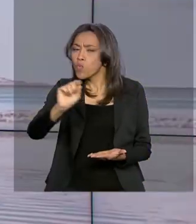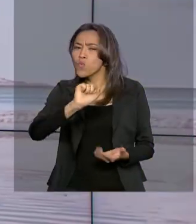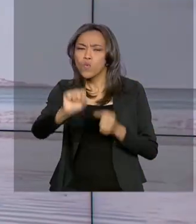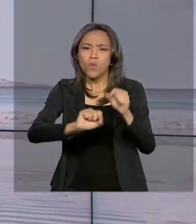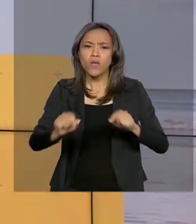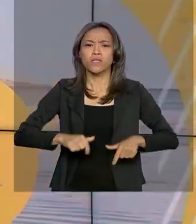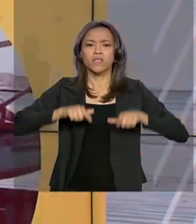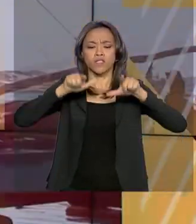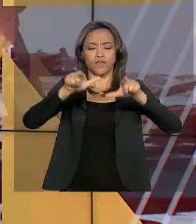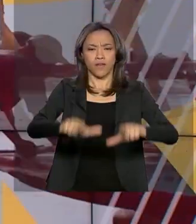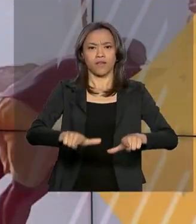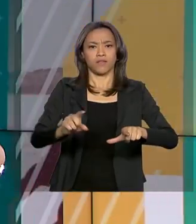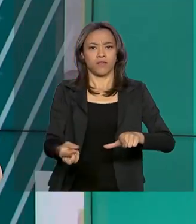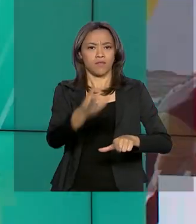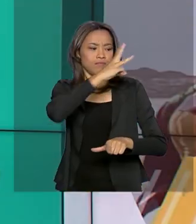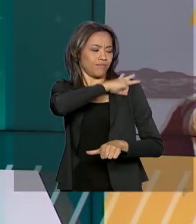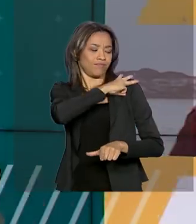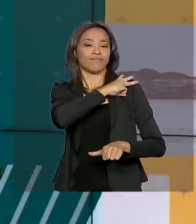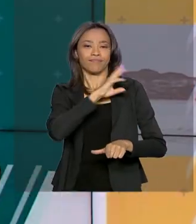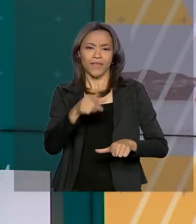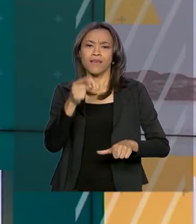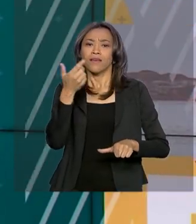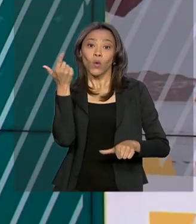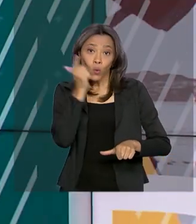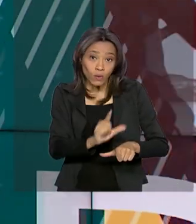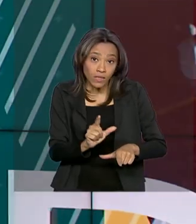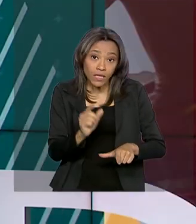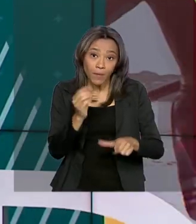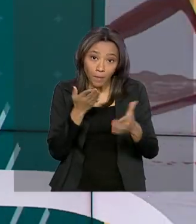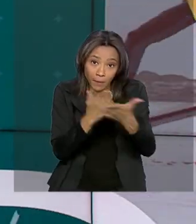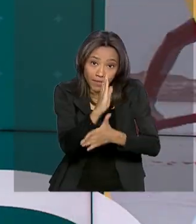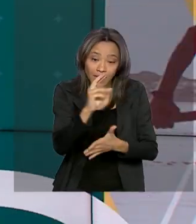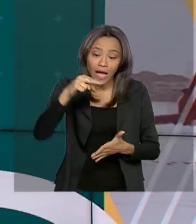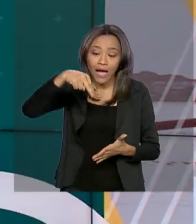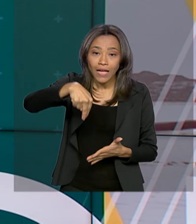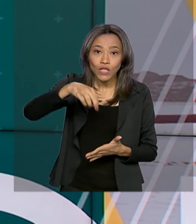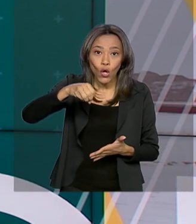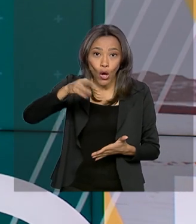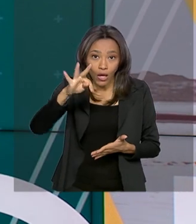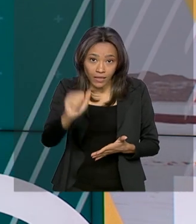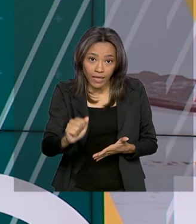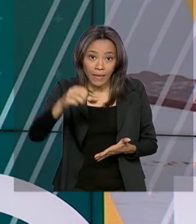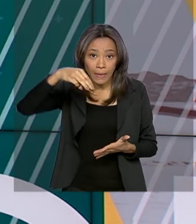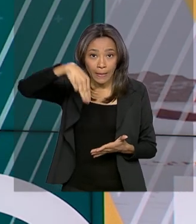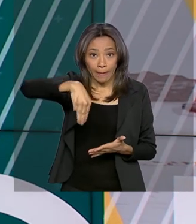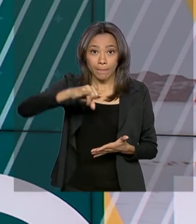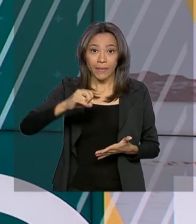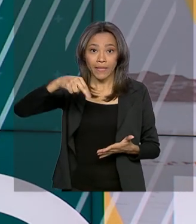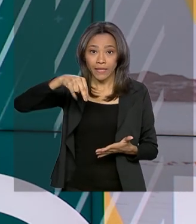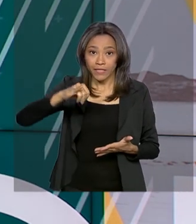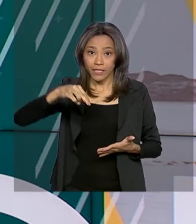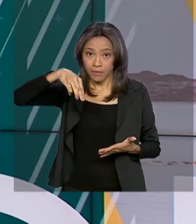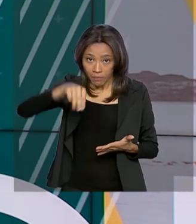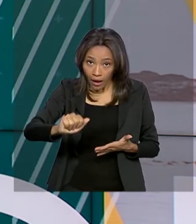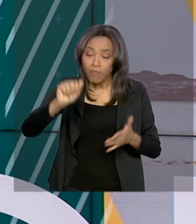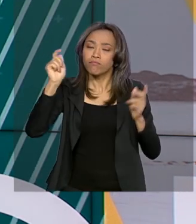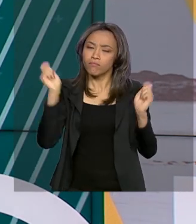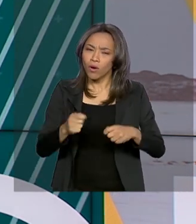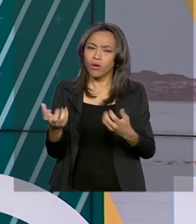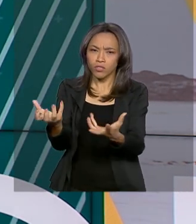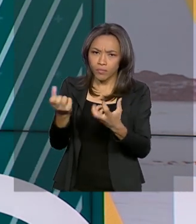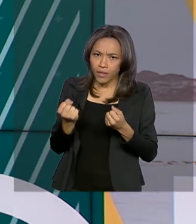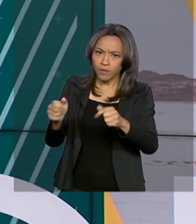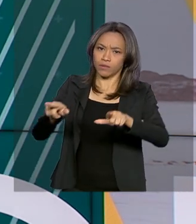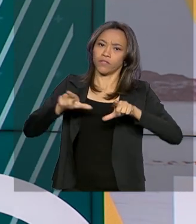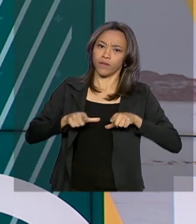Quem tiver alcançado a nota mínima exigida nas quatro áreas do conhecimento e na redação já pode retirar o certificado.